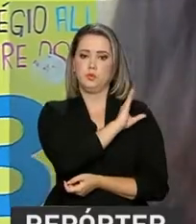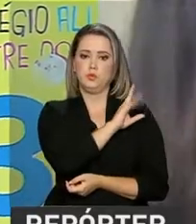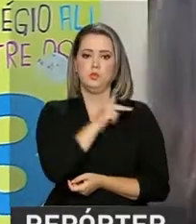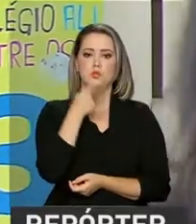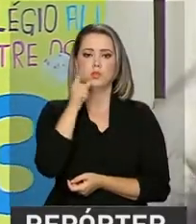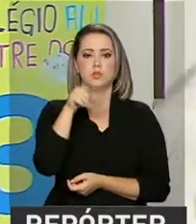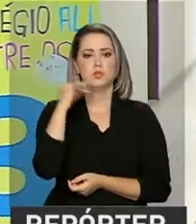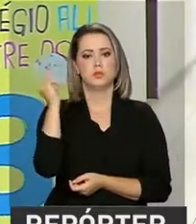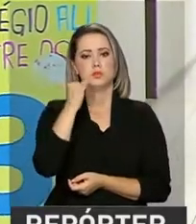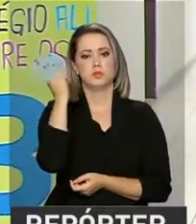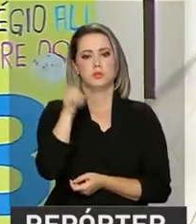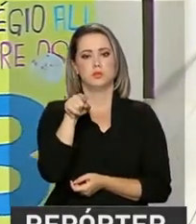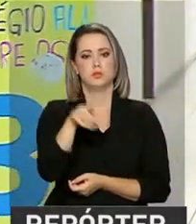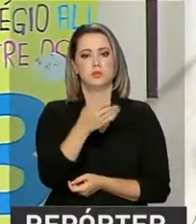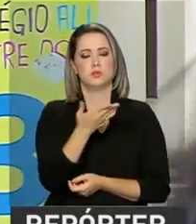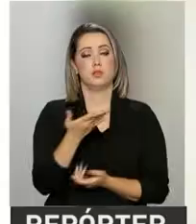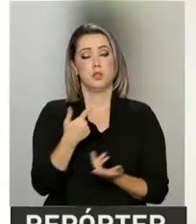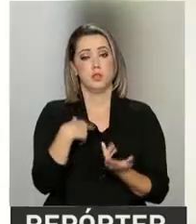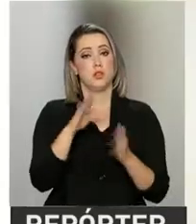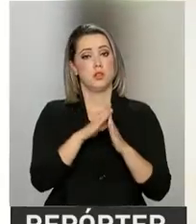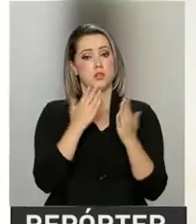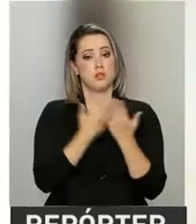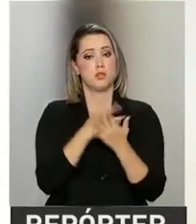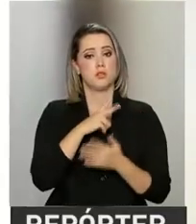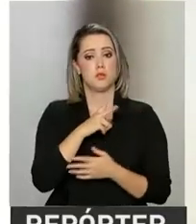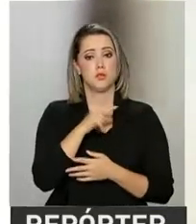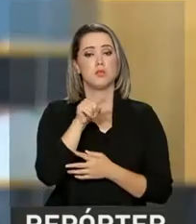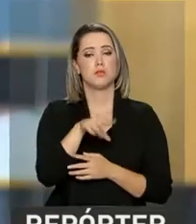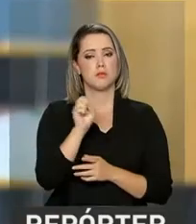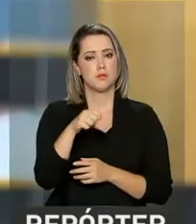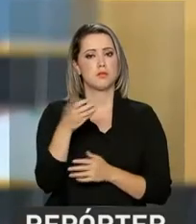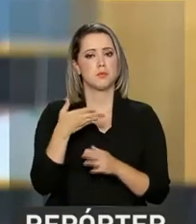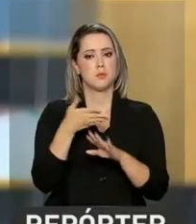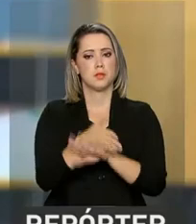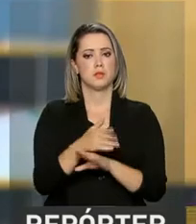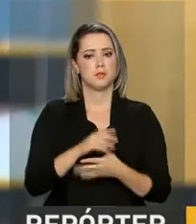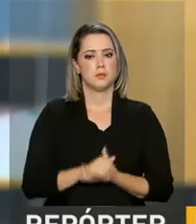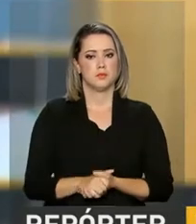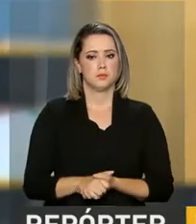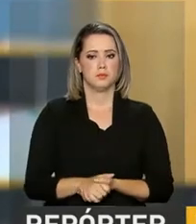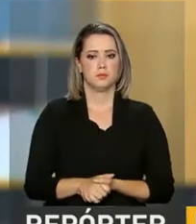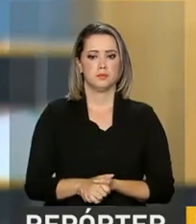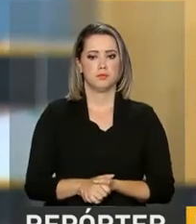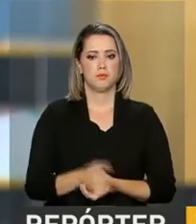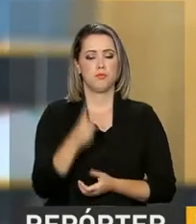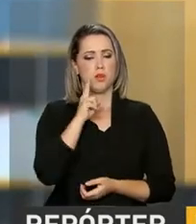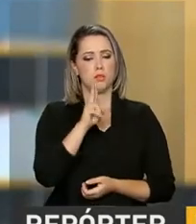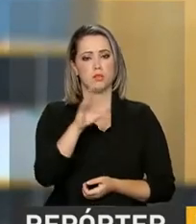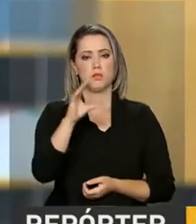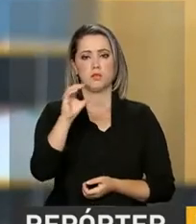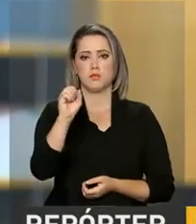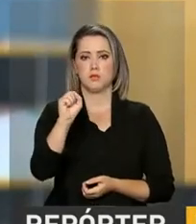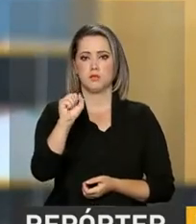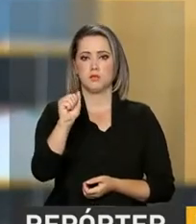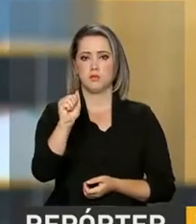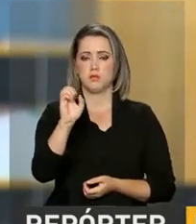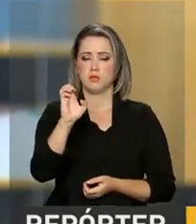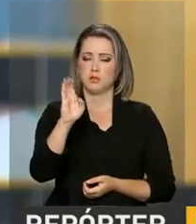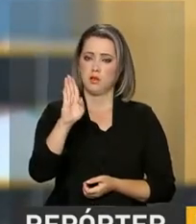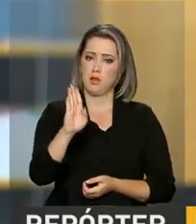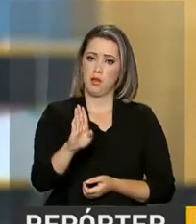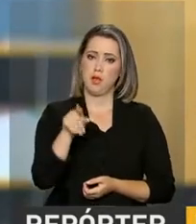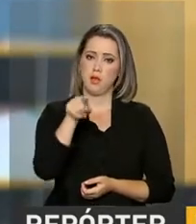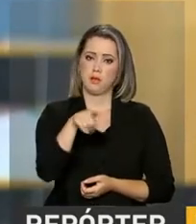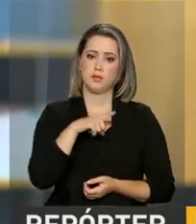a medida importante e diz que o colégio deve participar da avaliação. Tendo em vista que o SAEB avalia as cabeças de segmento,